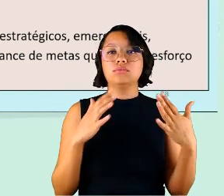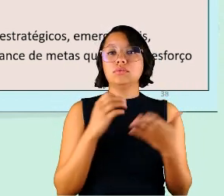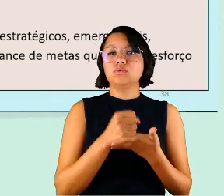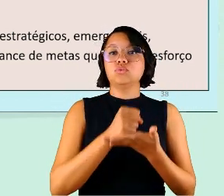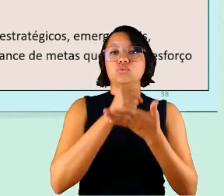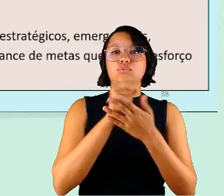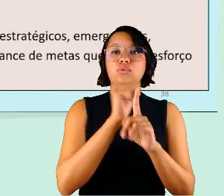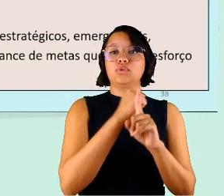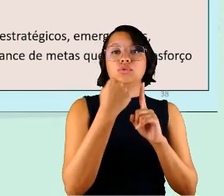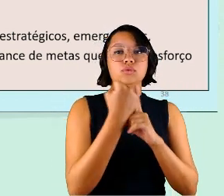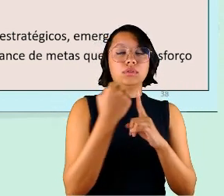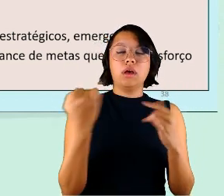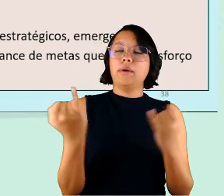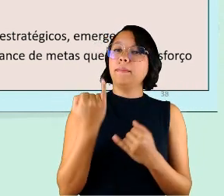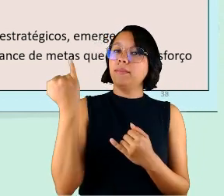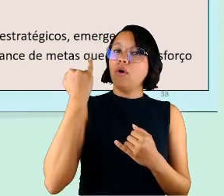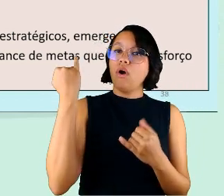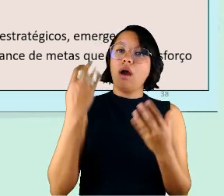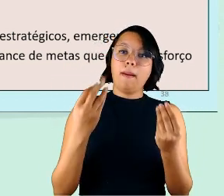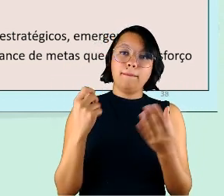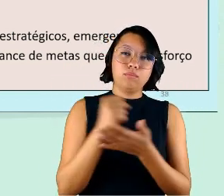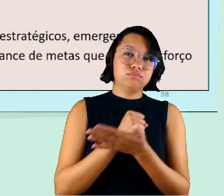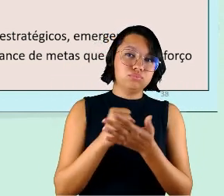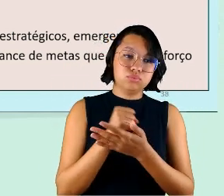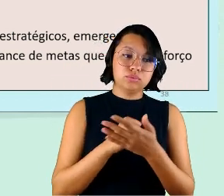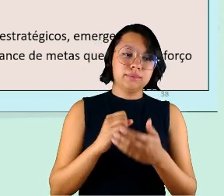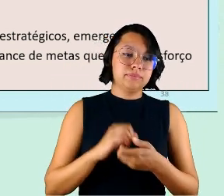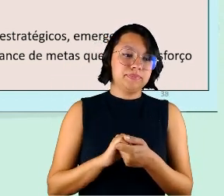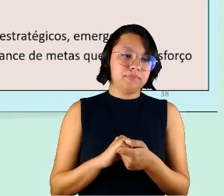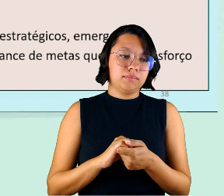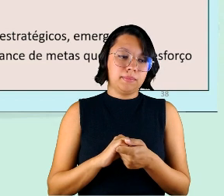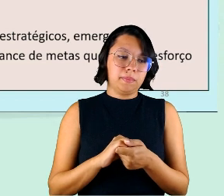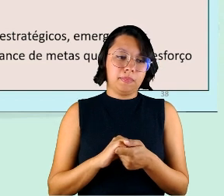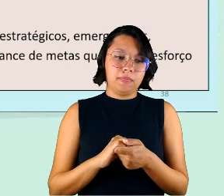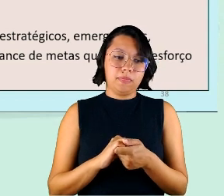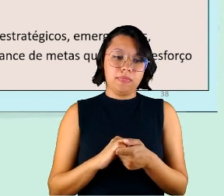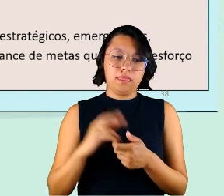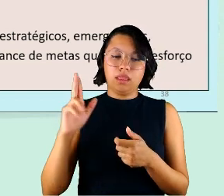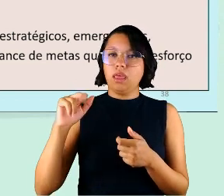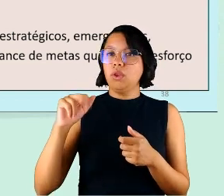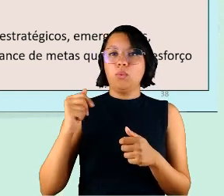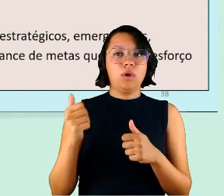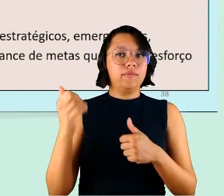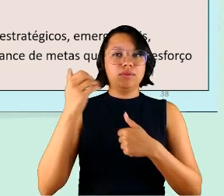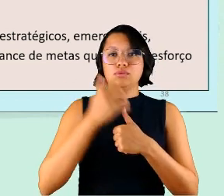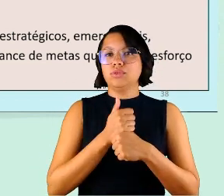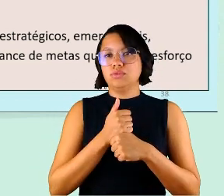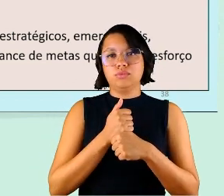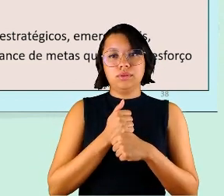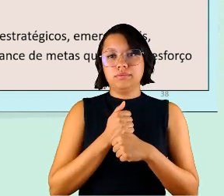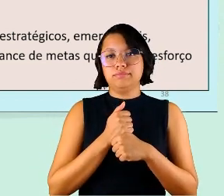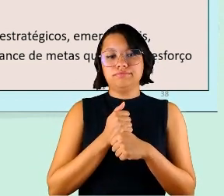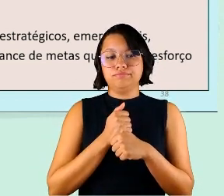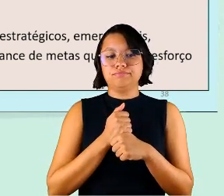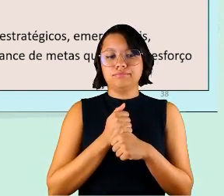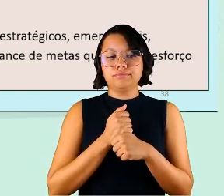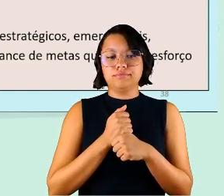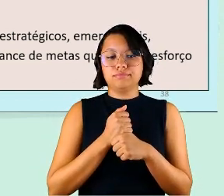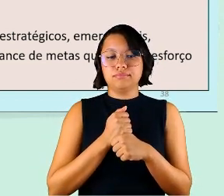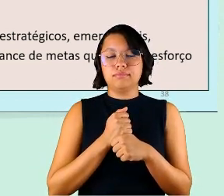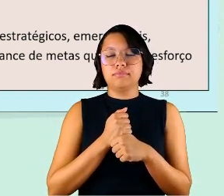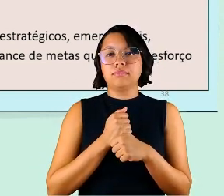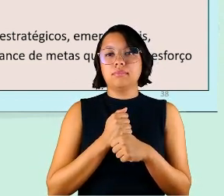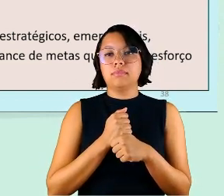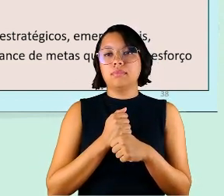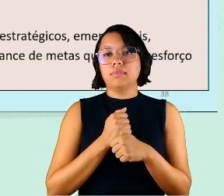ele é de fundamental importância né ele não ele nunca vai ser substituído é pela pela